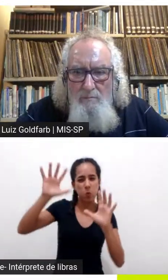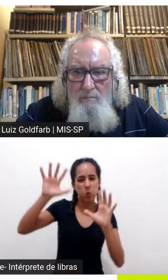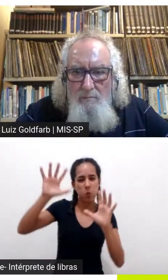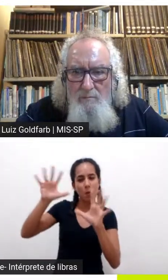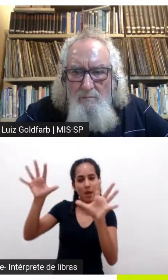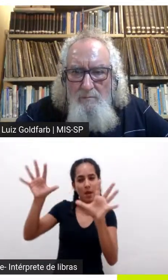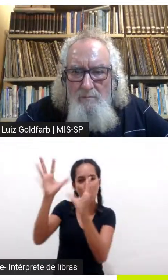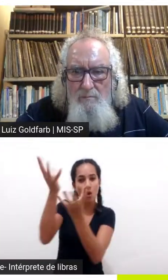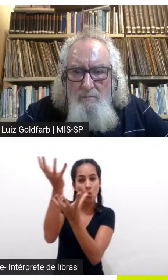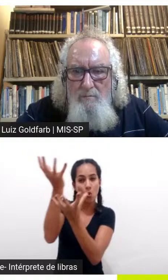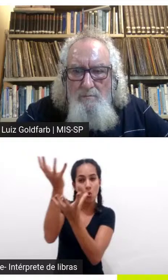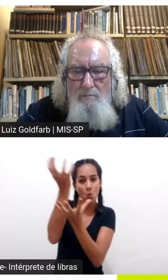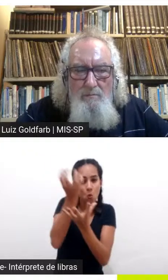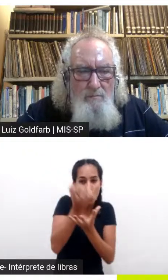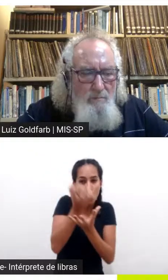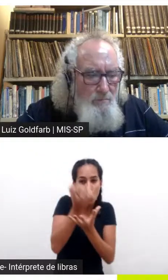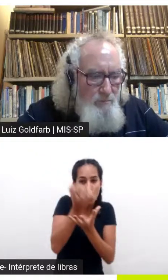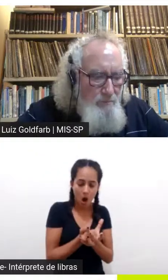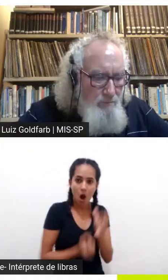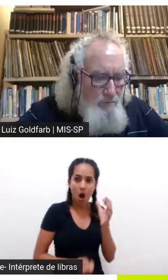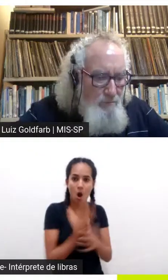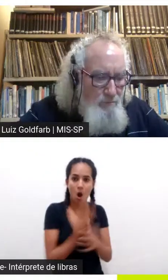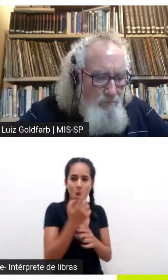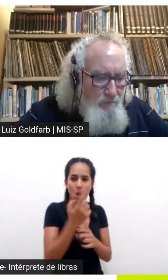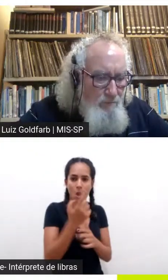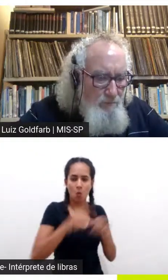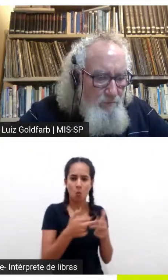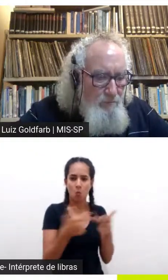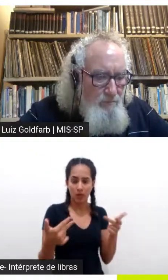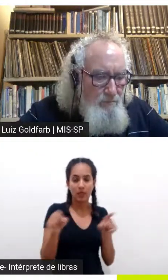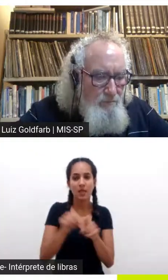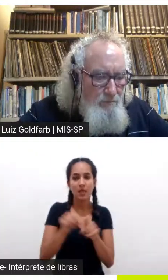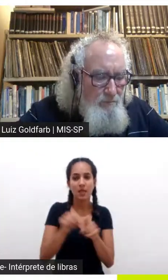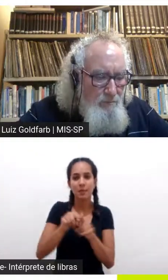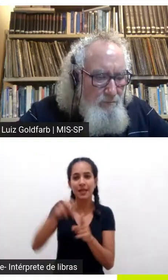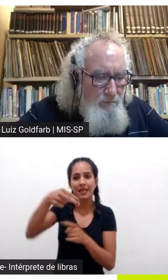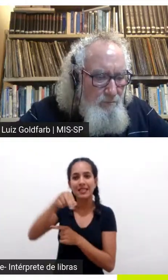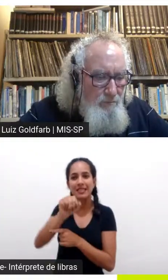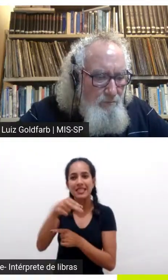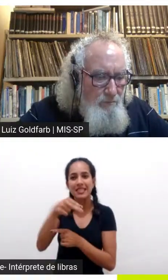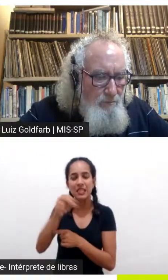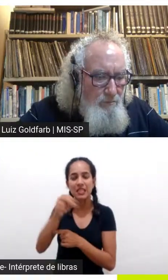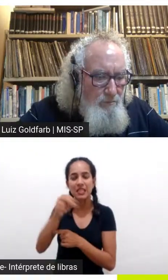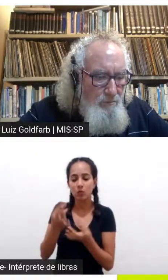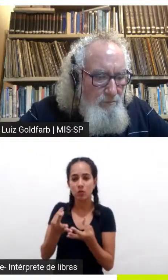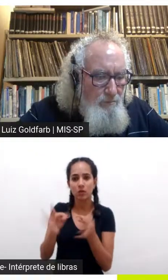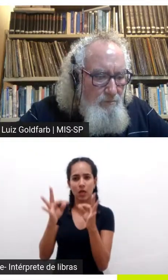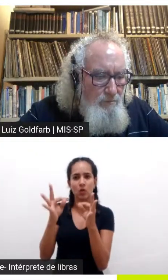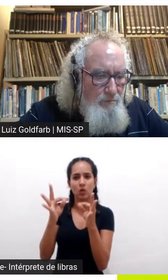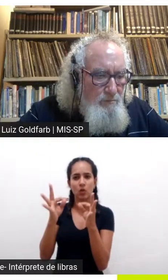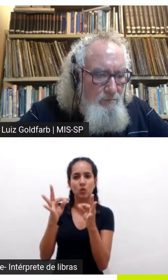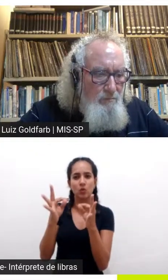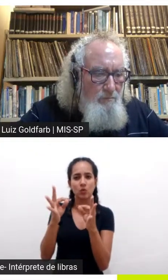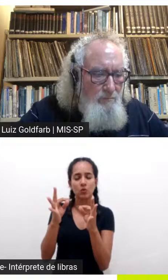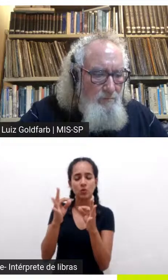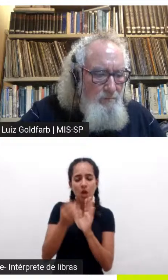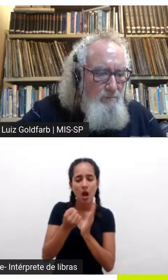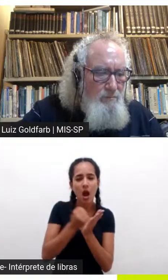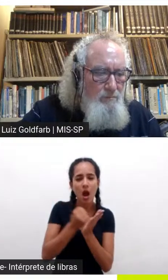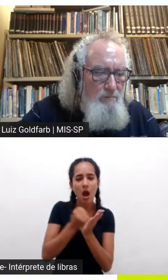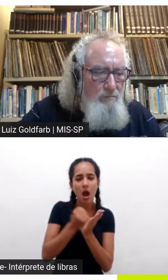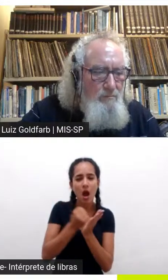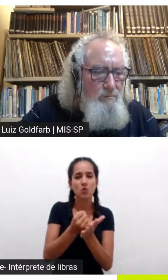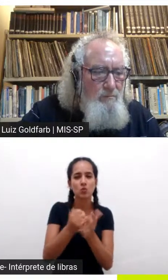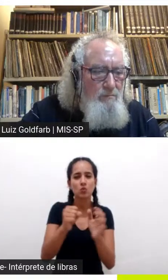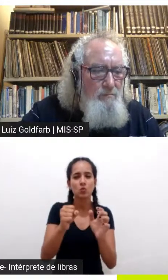também ah e a nanotecnologia ajuda muito na reconstrução na construção de plásticos